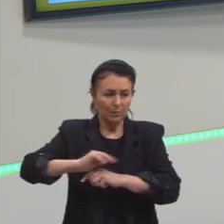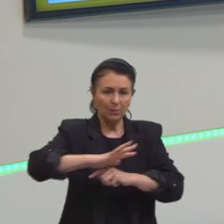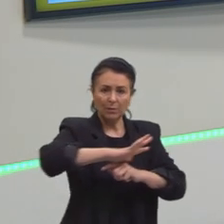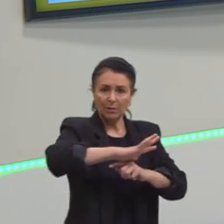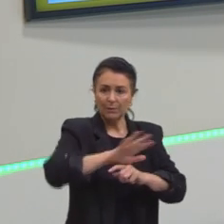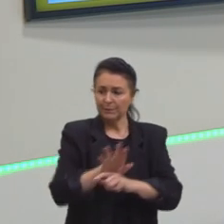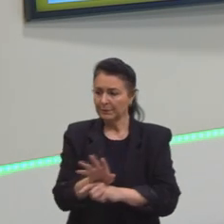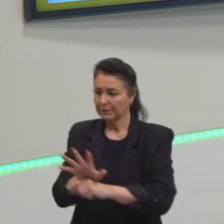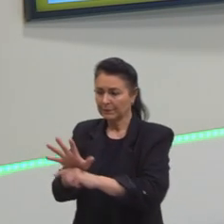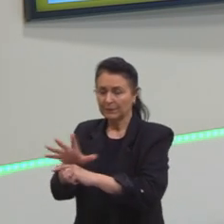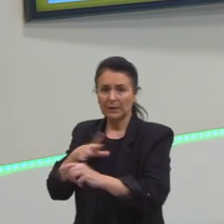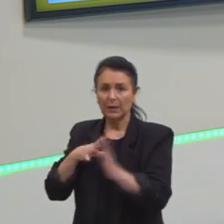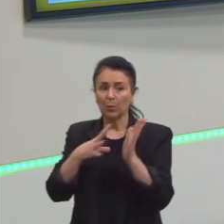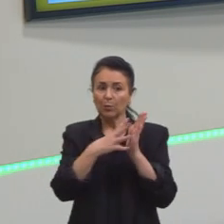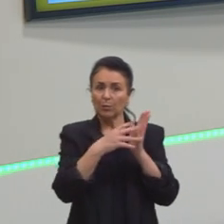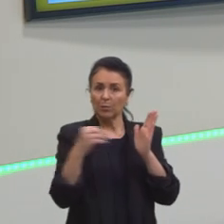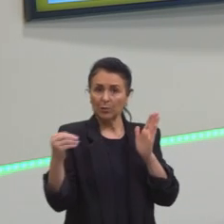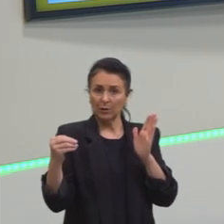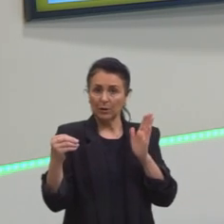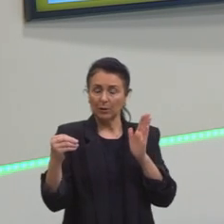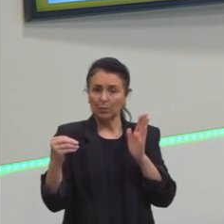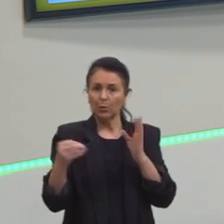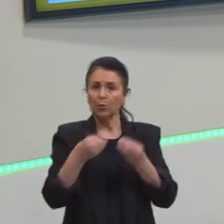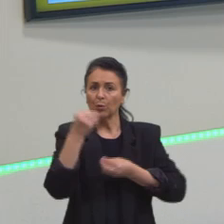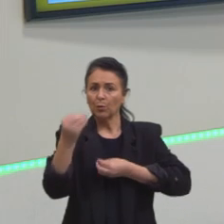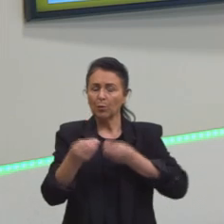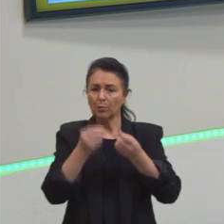modelo onde se projeta, então,